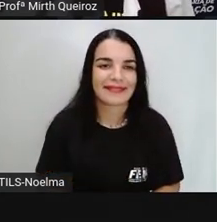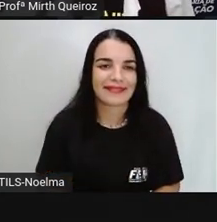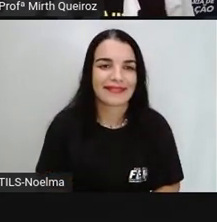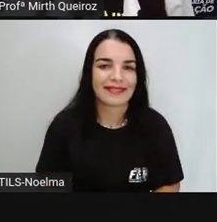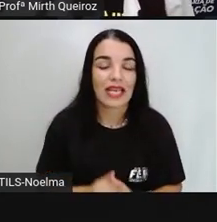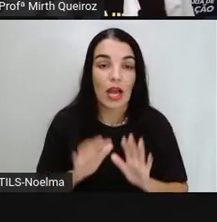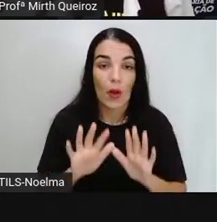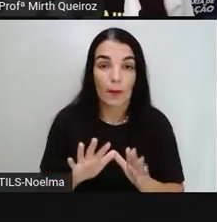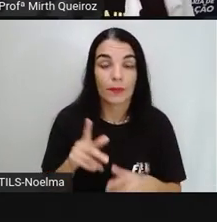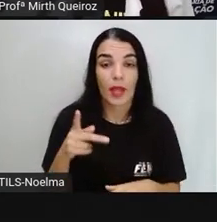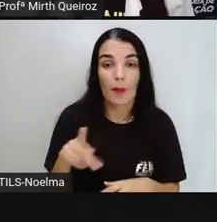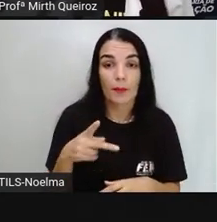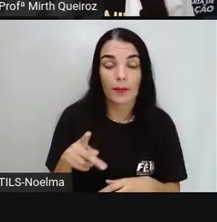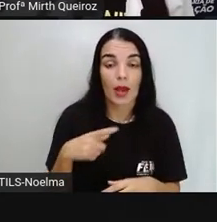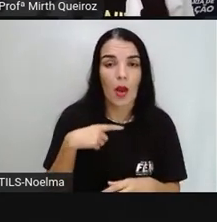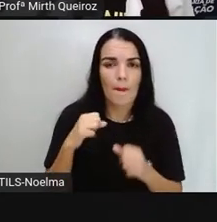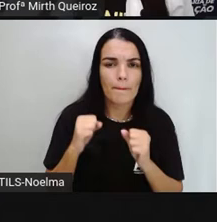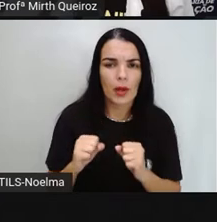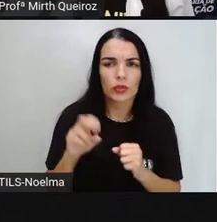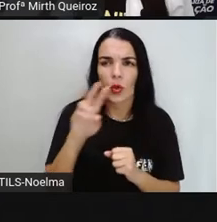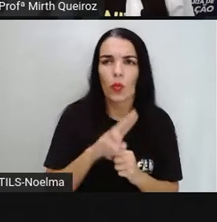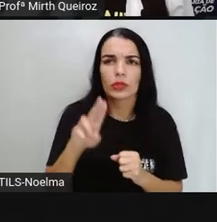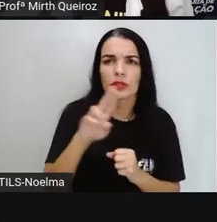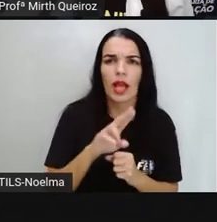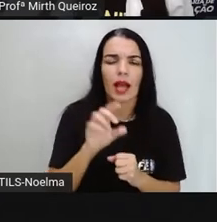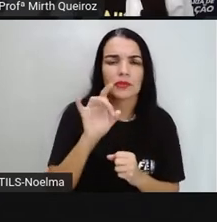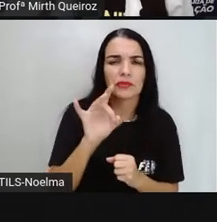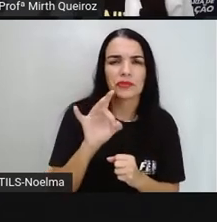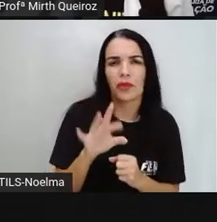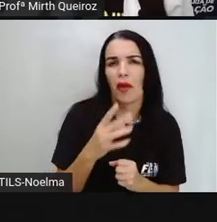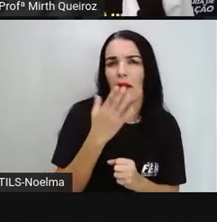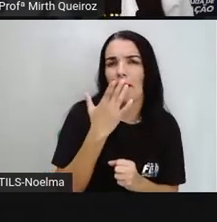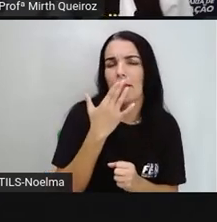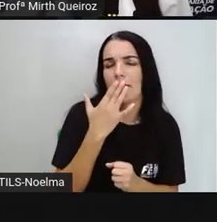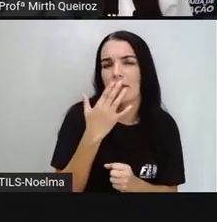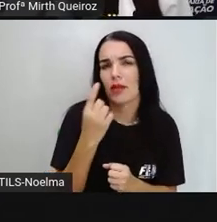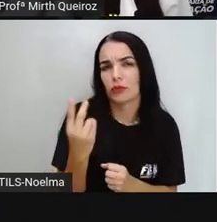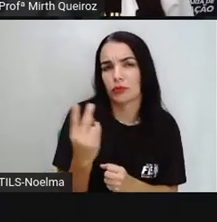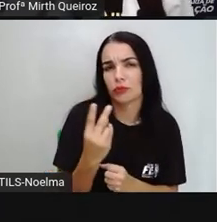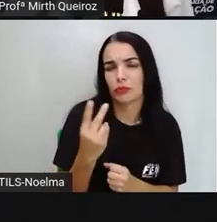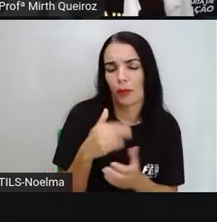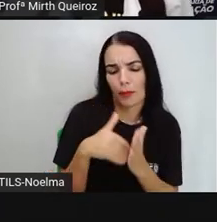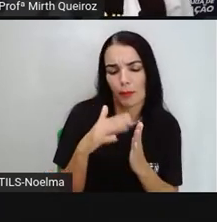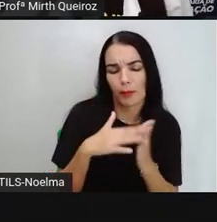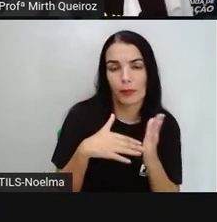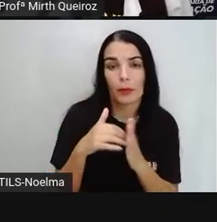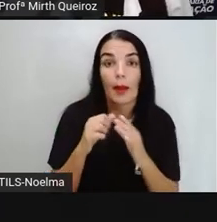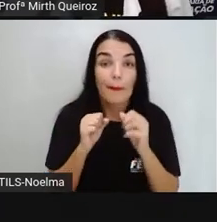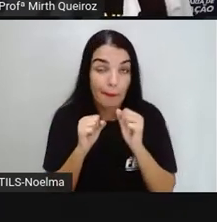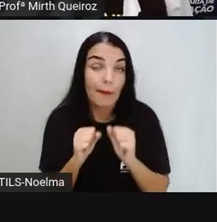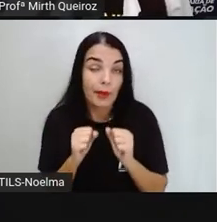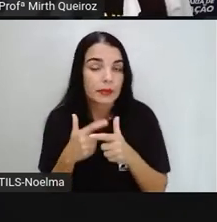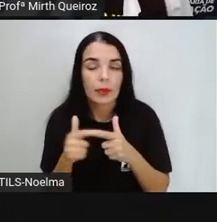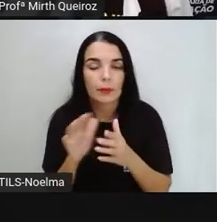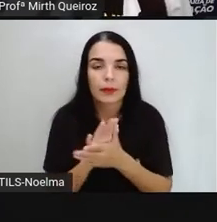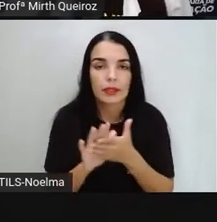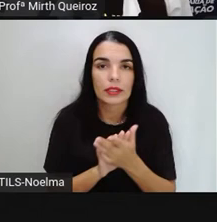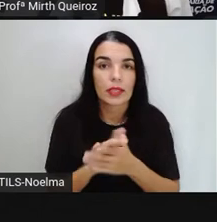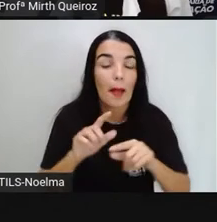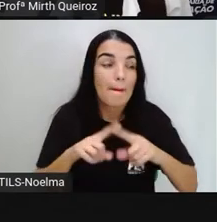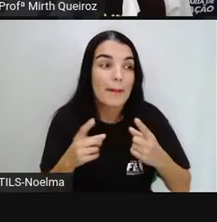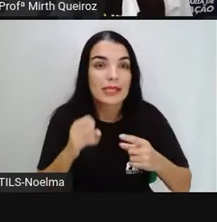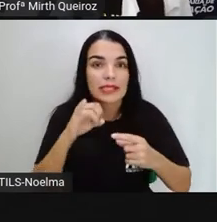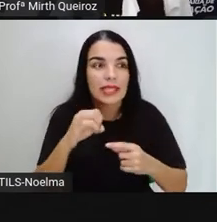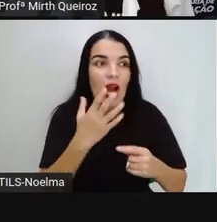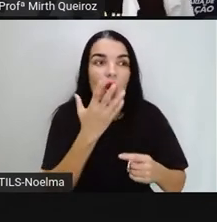figuras de uma mesma cor, caso eu tenha só esse tipo de lápis? Pode sim, não tem problema. Mas quanto mais colorido tiver